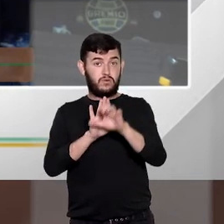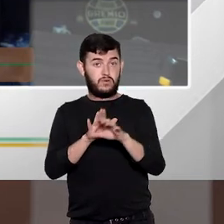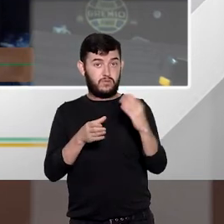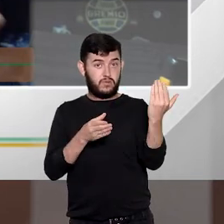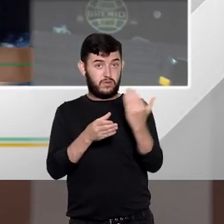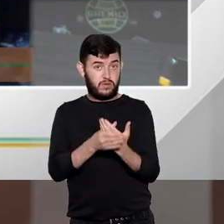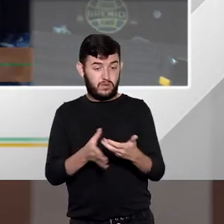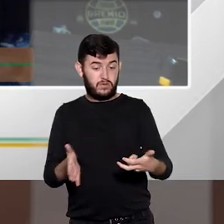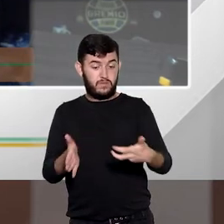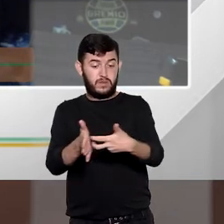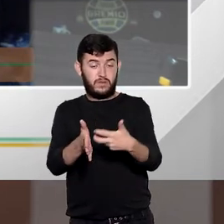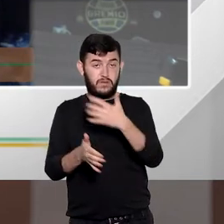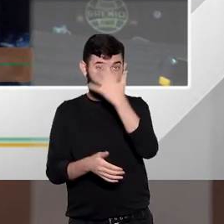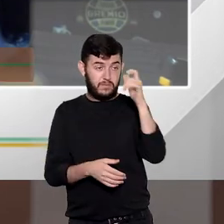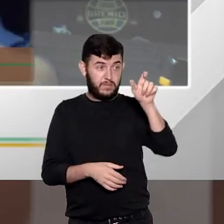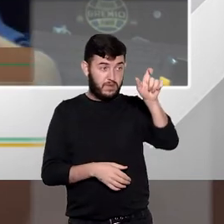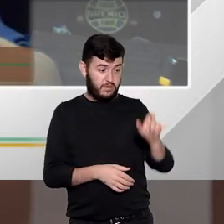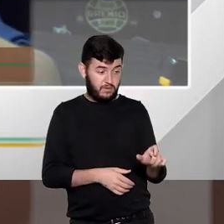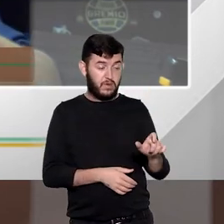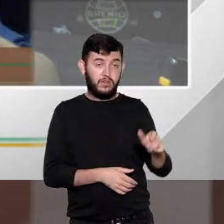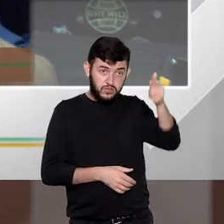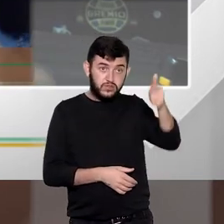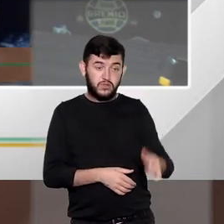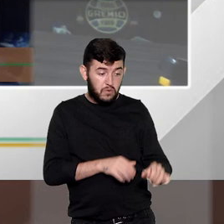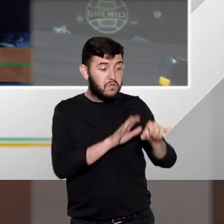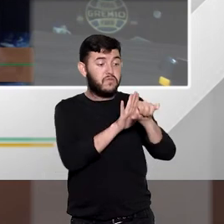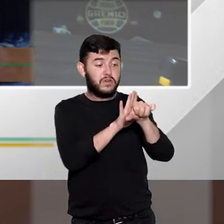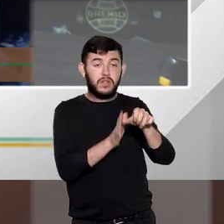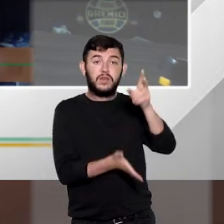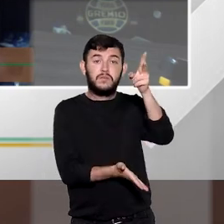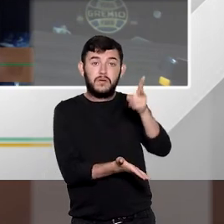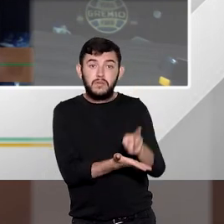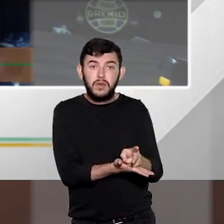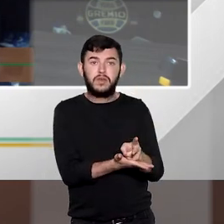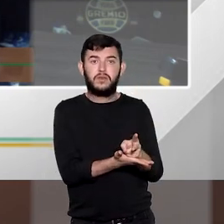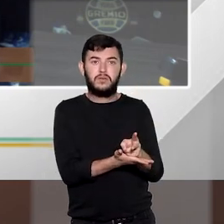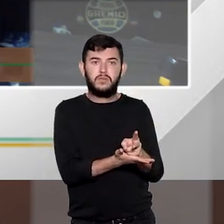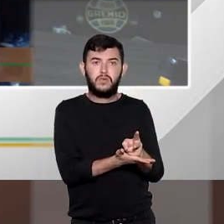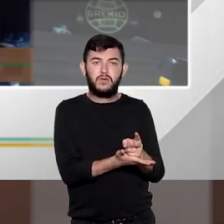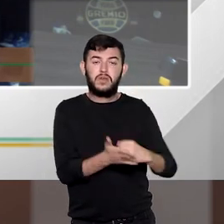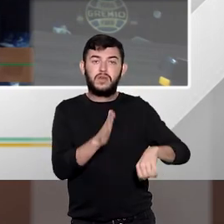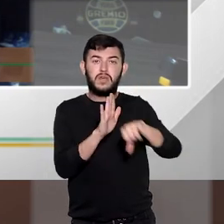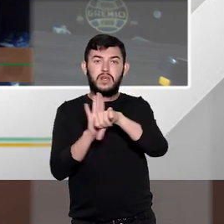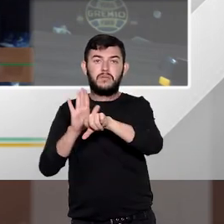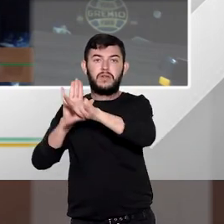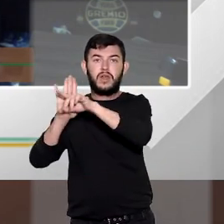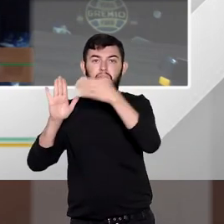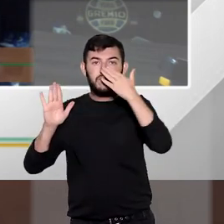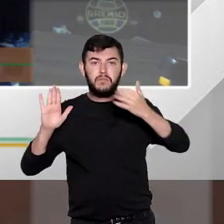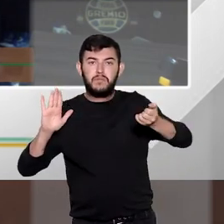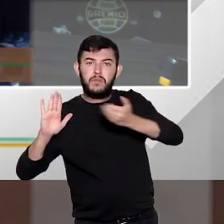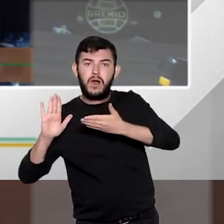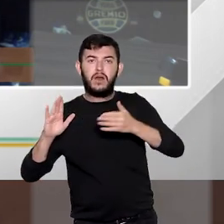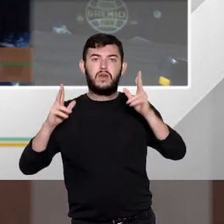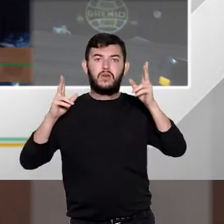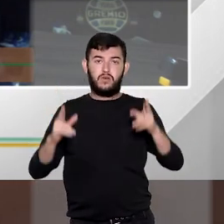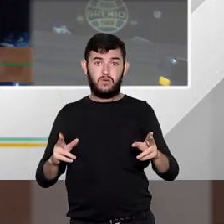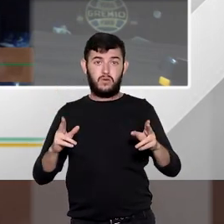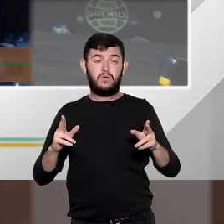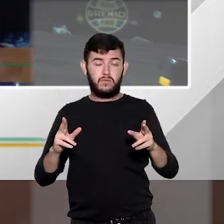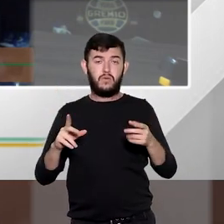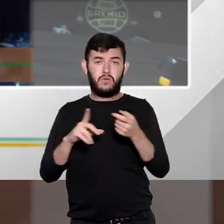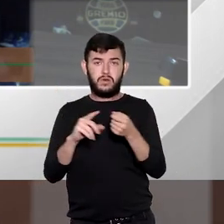o sujeito ele for reincidente via reincidente em crime doloso de regra conforme o artigo 44 em segundo do Código Penal